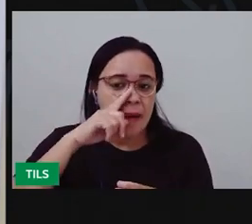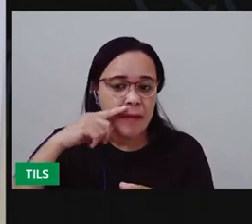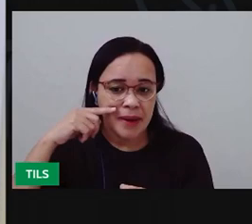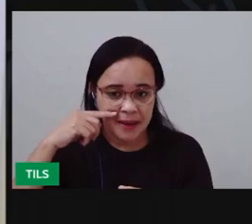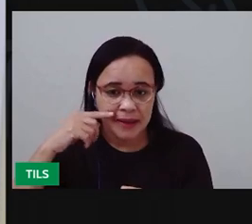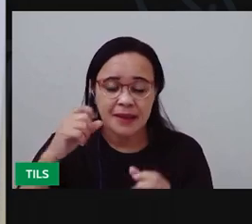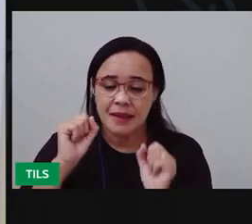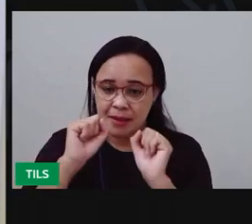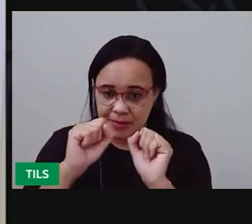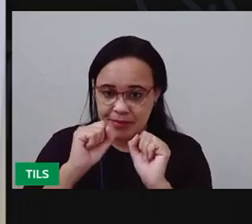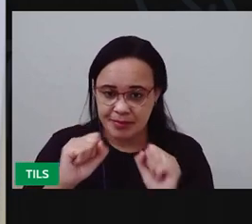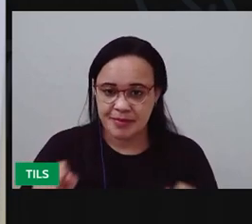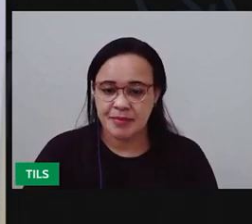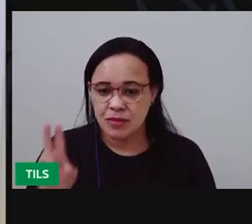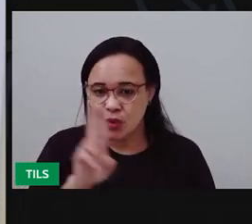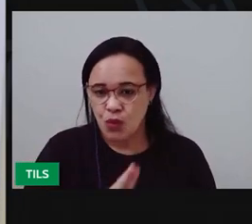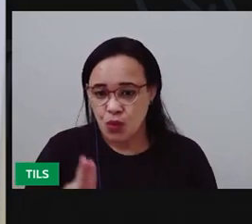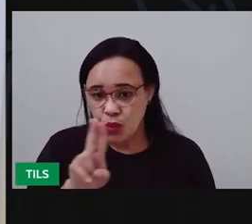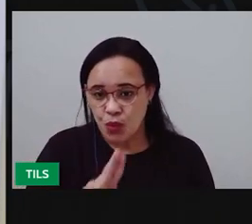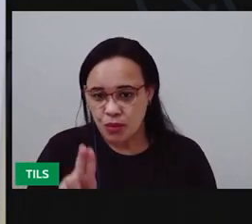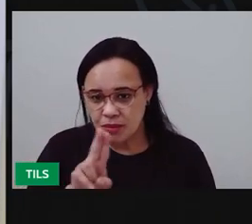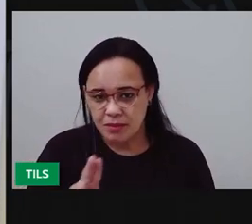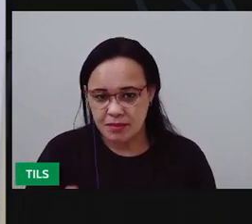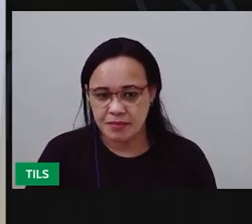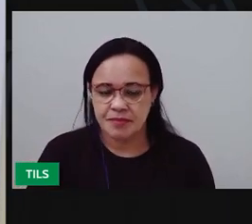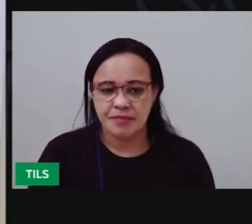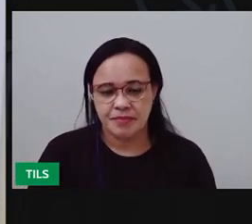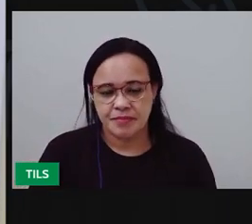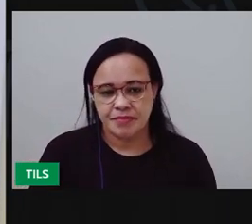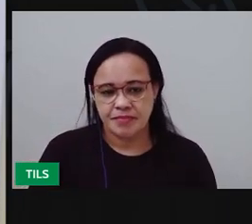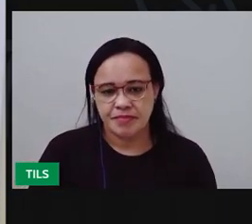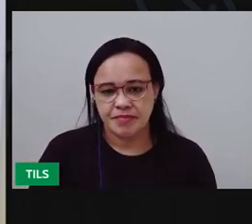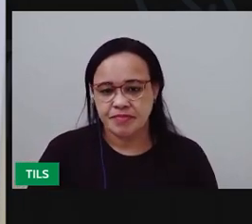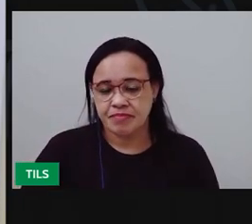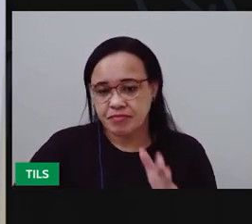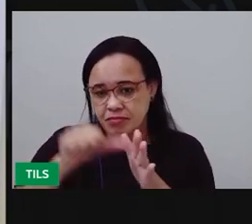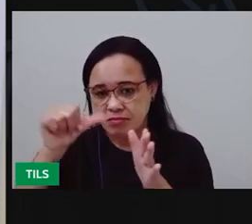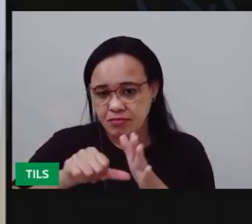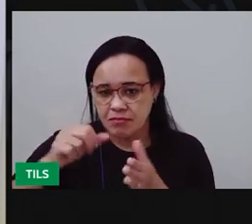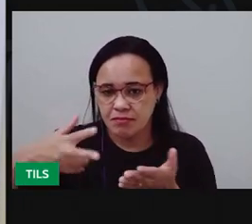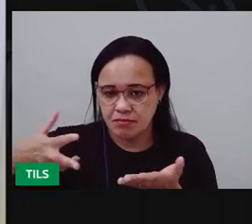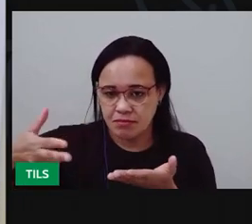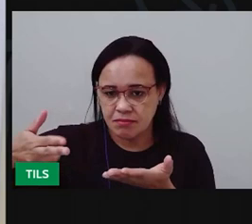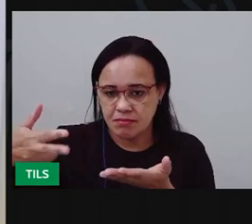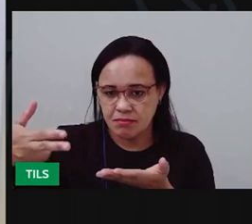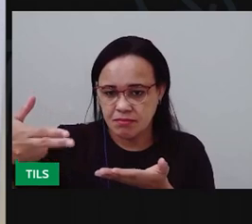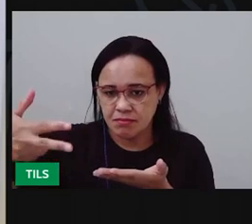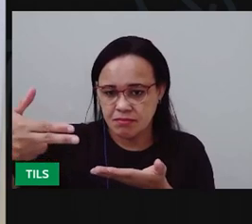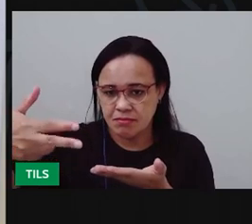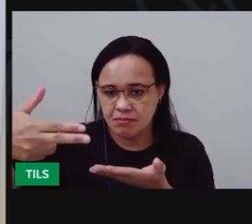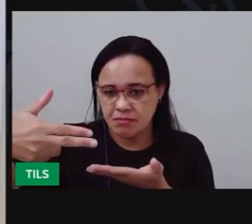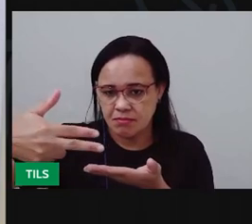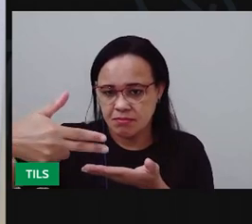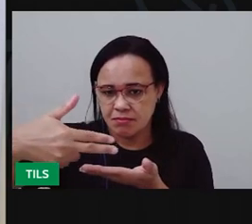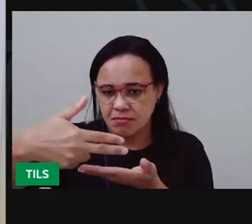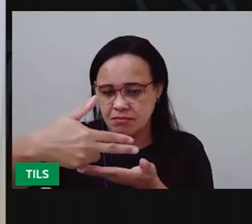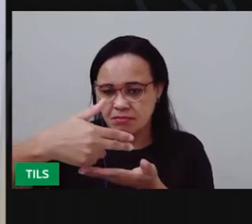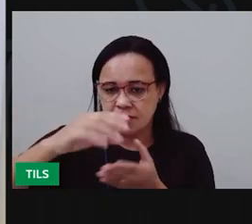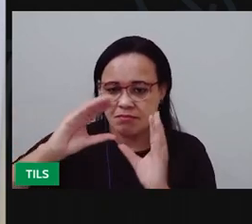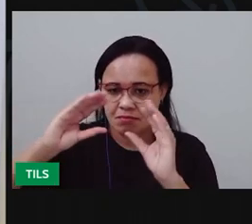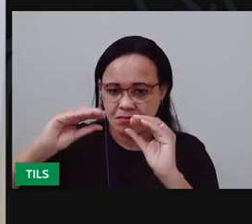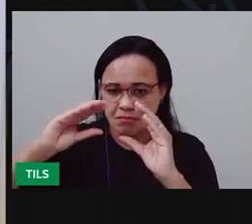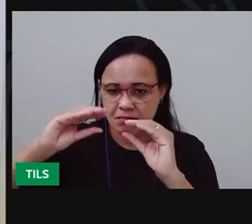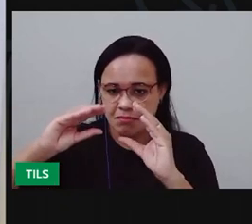da esponja. Você pode começar cortando aqui essa esponja, tá?